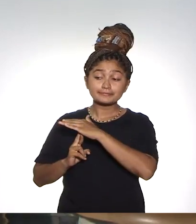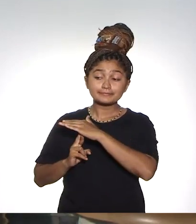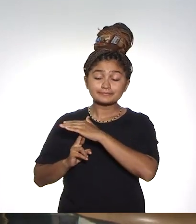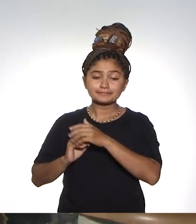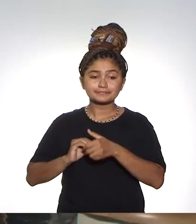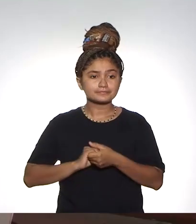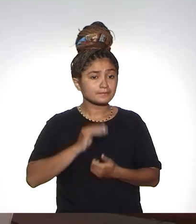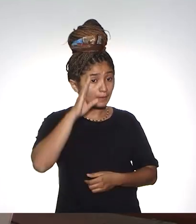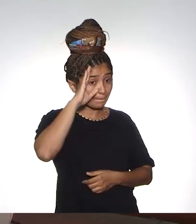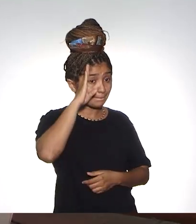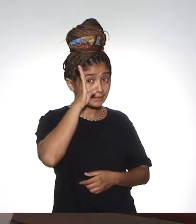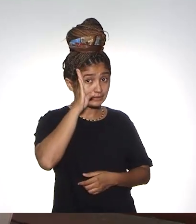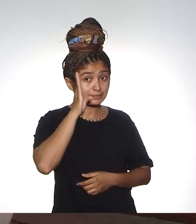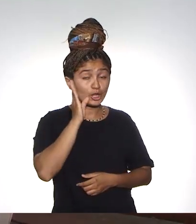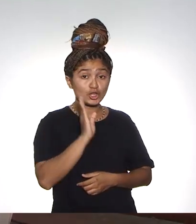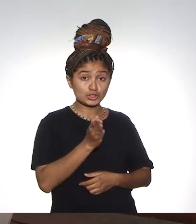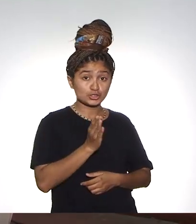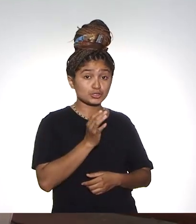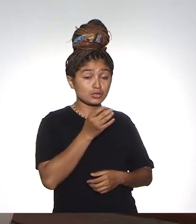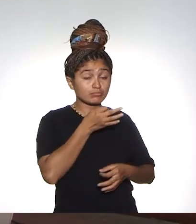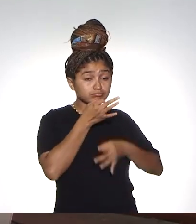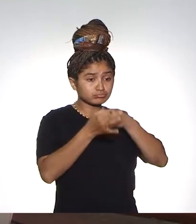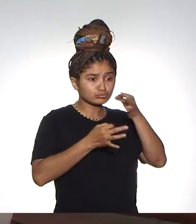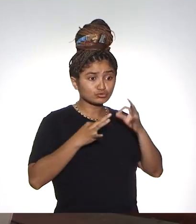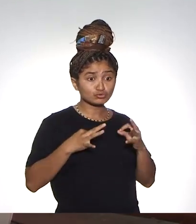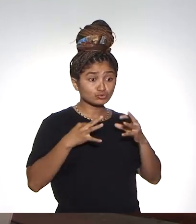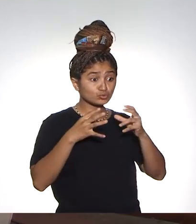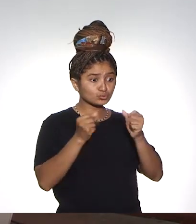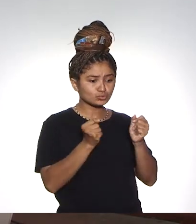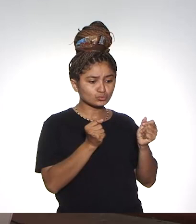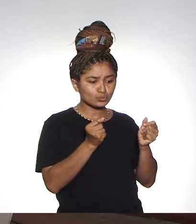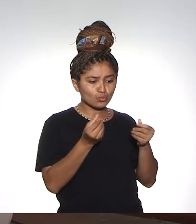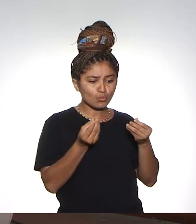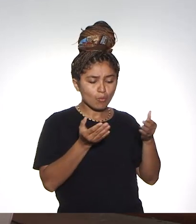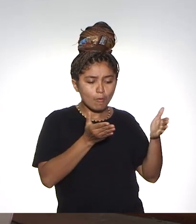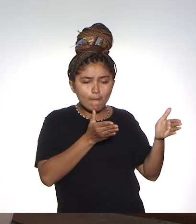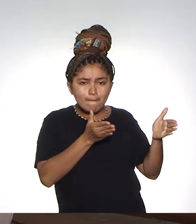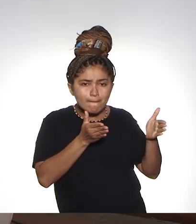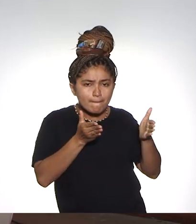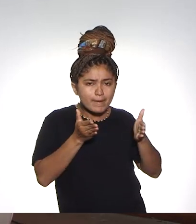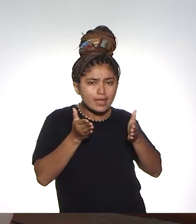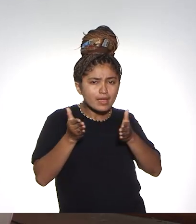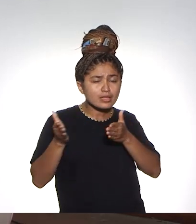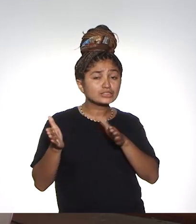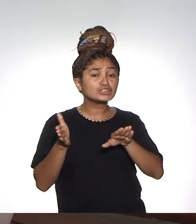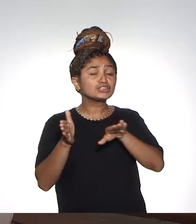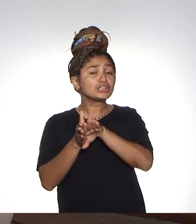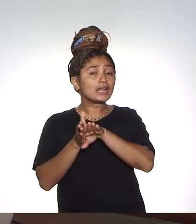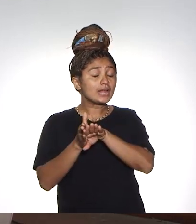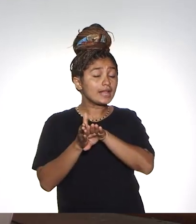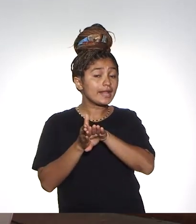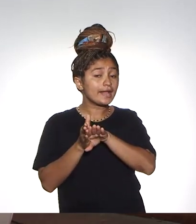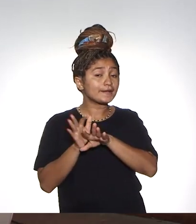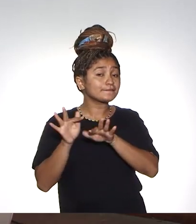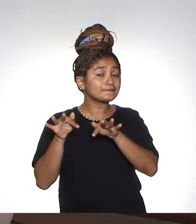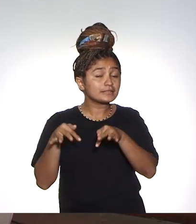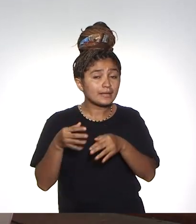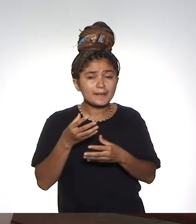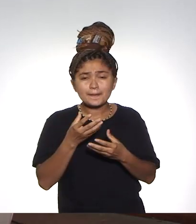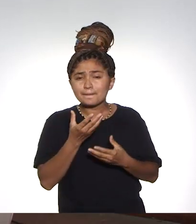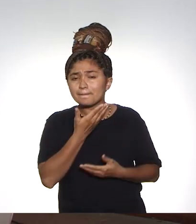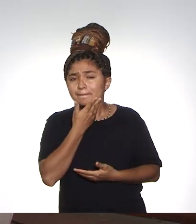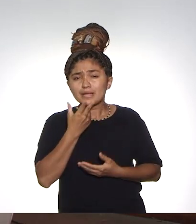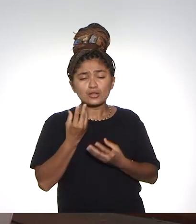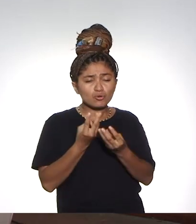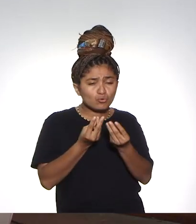ano, professor Geraldo? A principal, conforme nós já comentamos, isso tudo que a gente está falando é um meio, um meio para que nós possamos chegar no nosso fim,